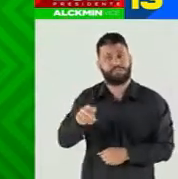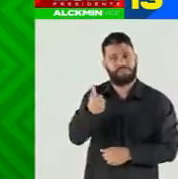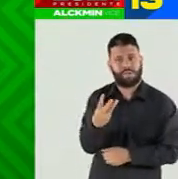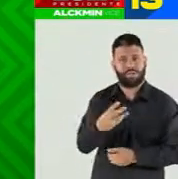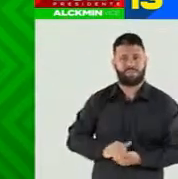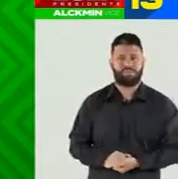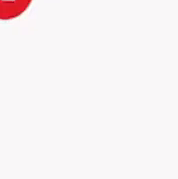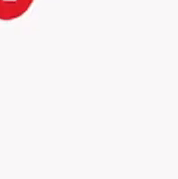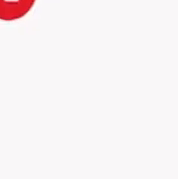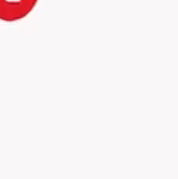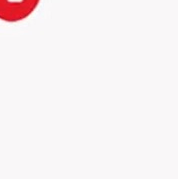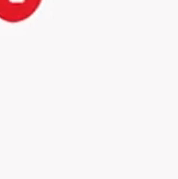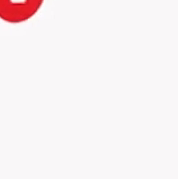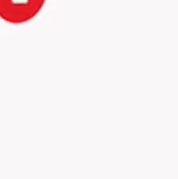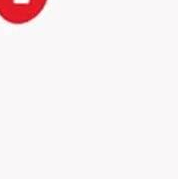13.